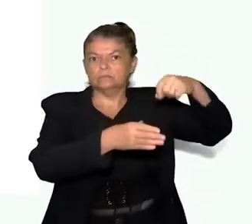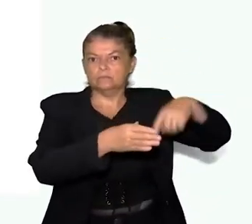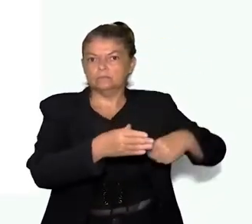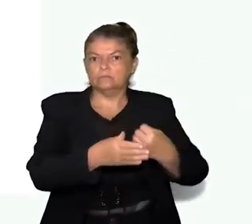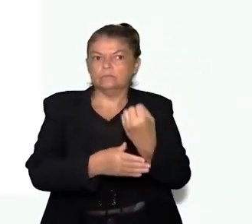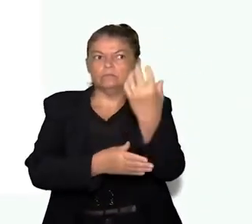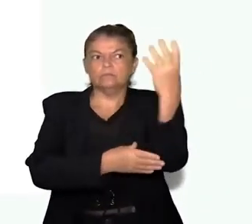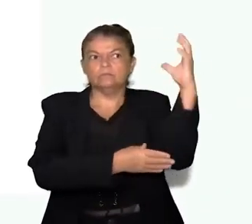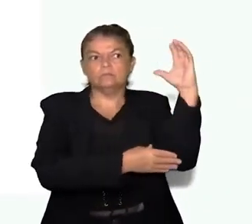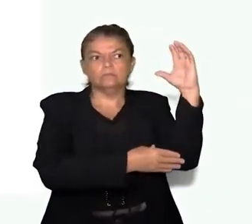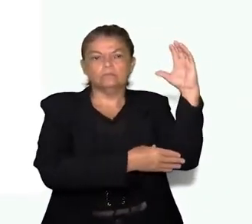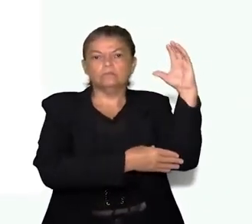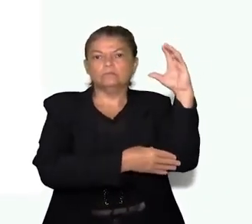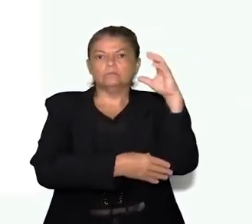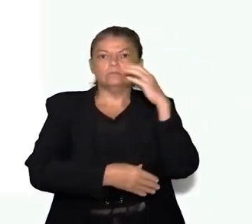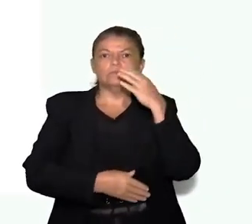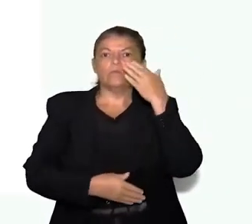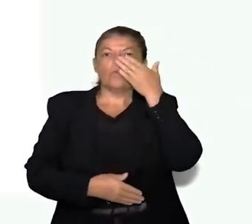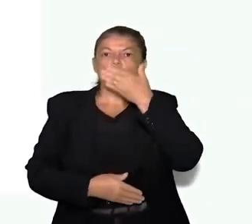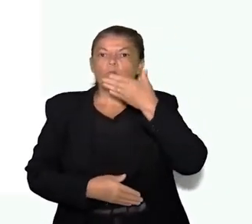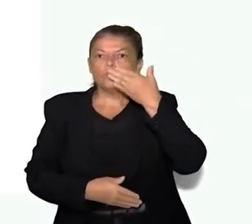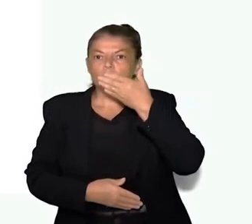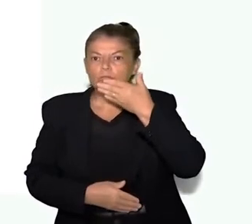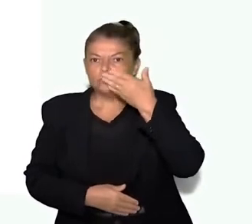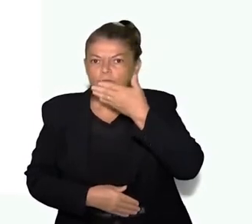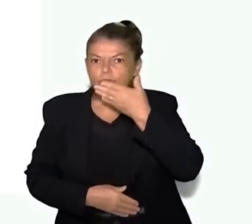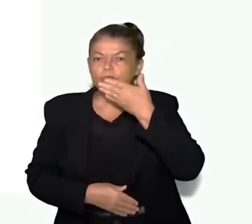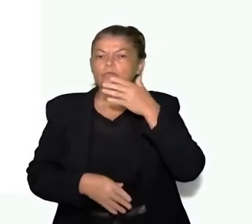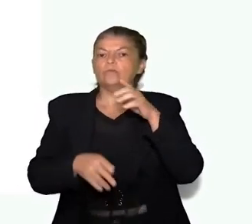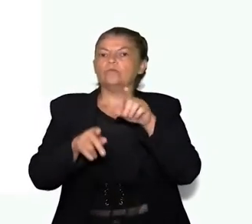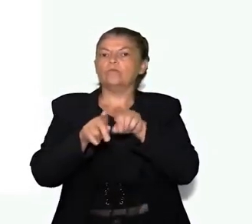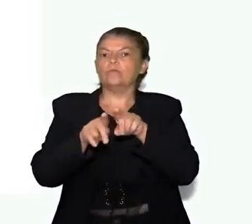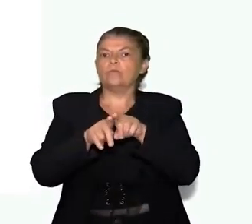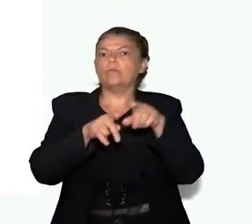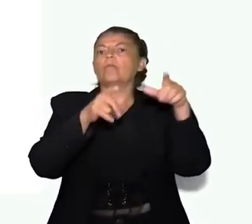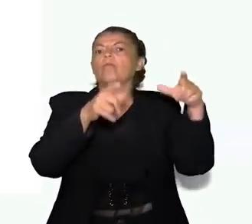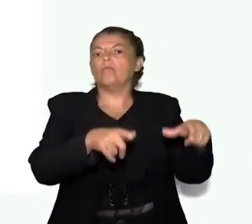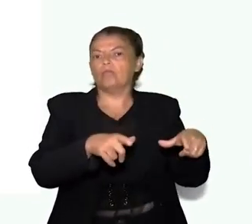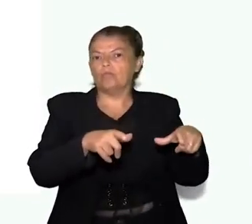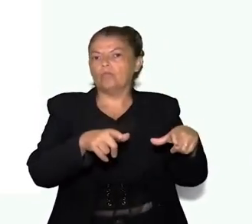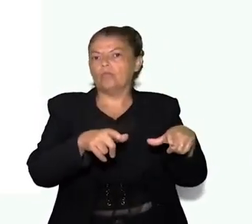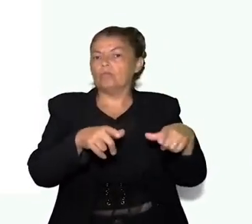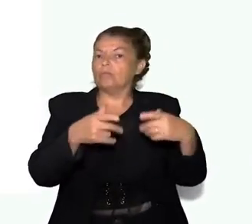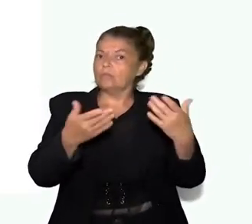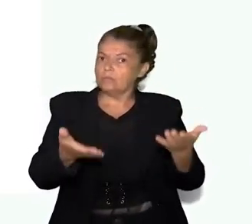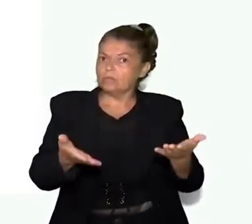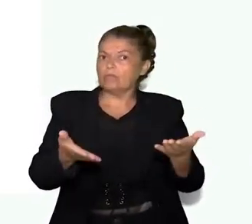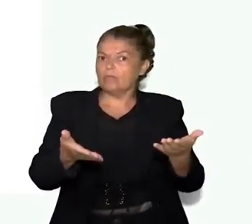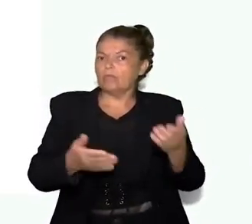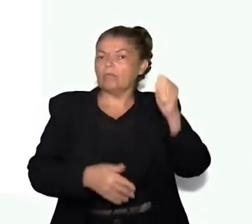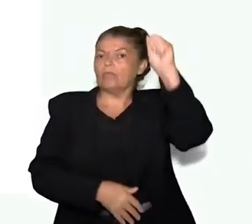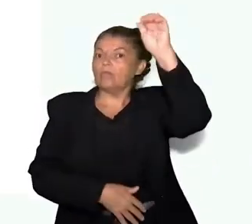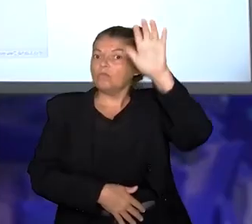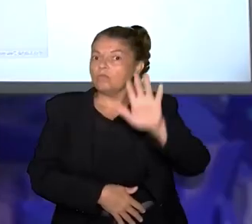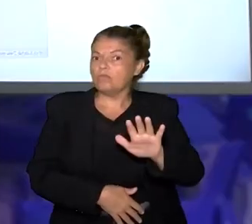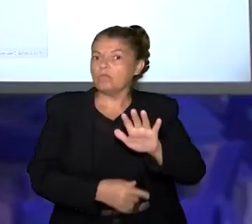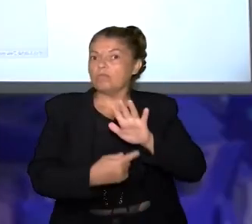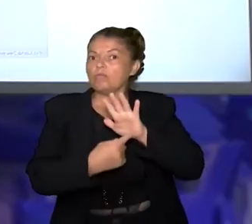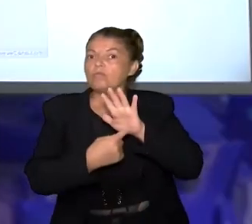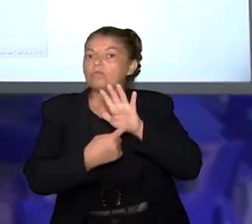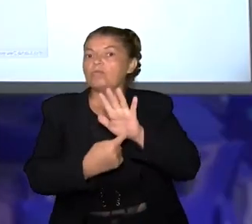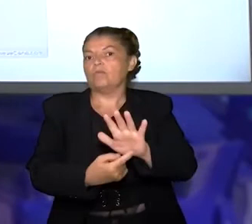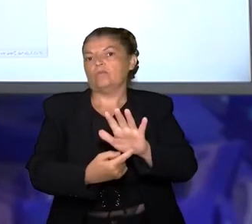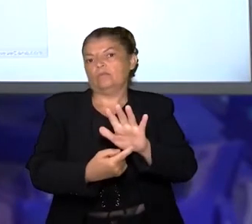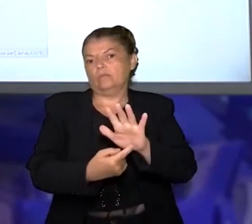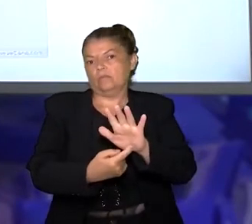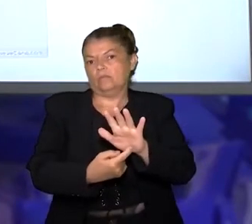biomas brasileiros. Está mostrando que é uma área plantada onde essa plantação está localizada. Está mostrando aqui no mapa essa legenda